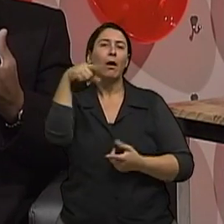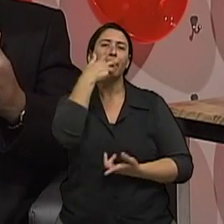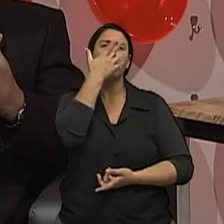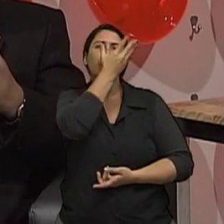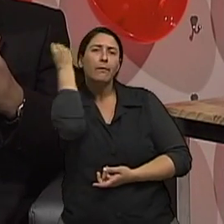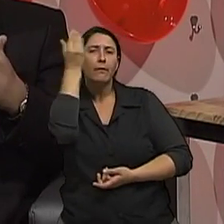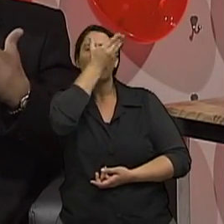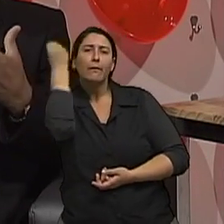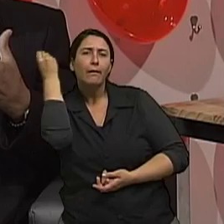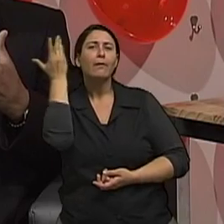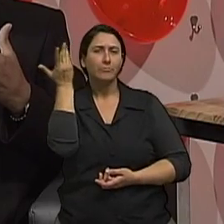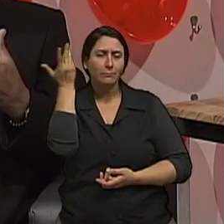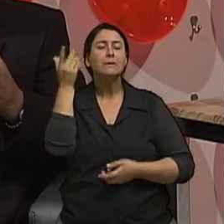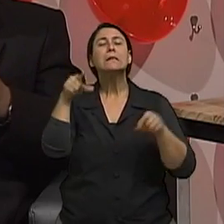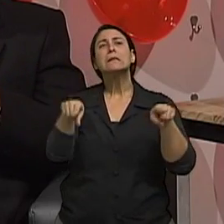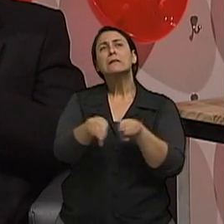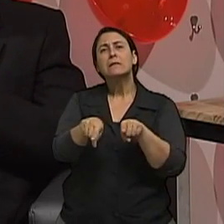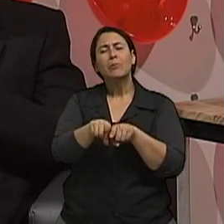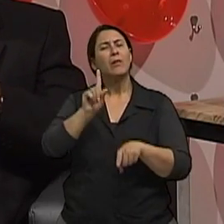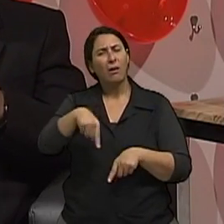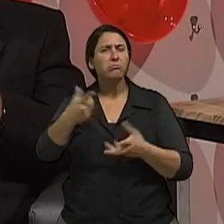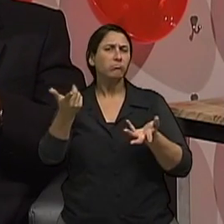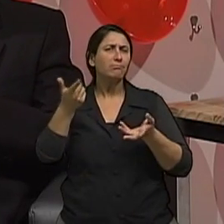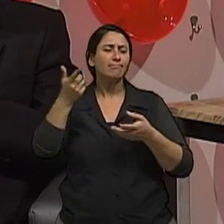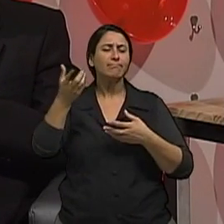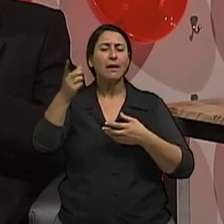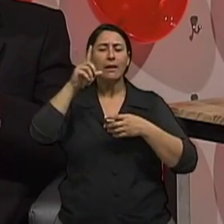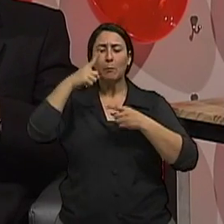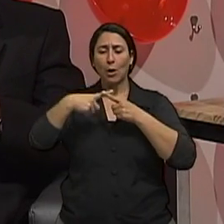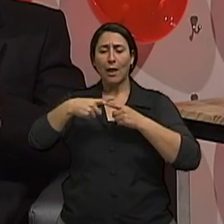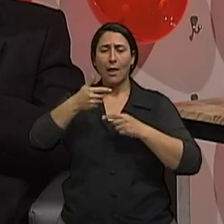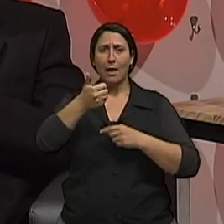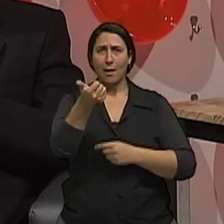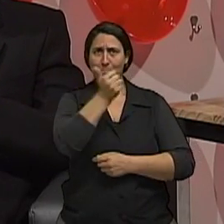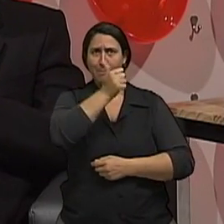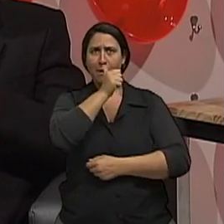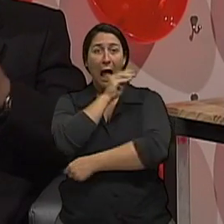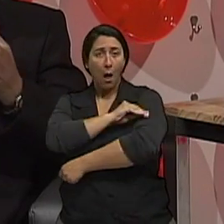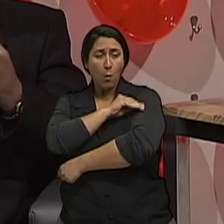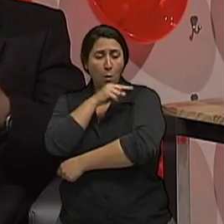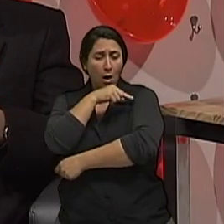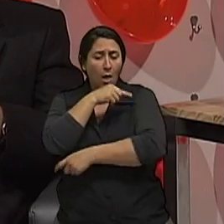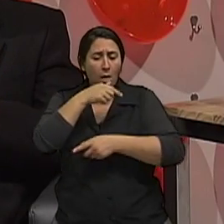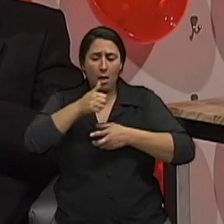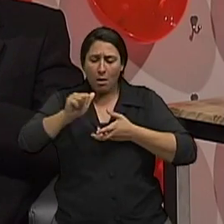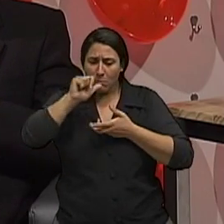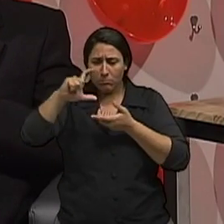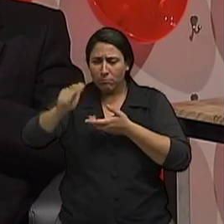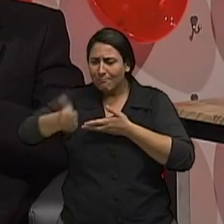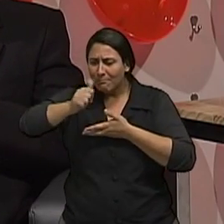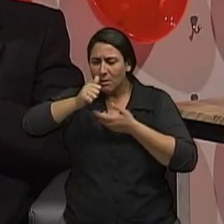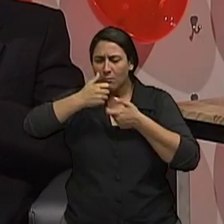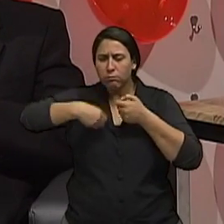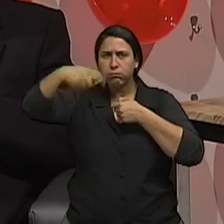Associado ao efeito tóxico do álcool no sistema nervoso central, cérebro. Então, o álcool, ele pode fazer mal para diversas partes